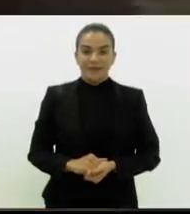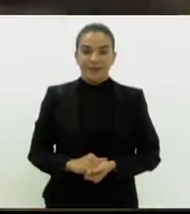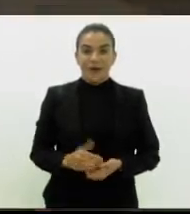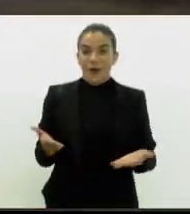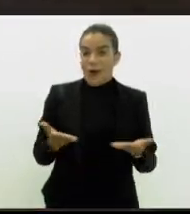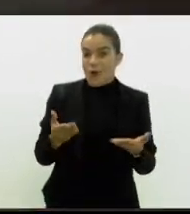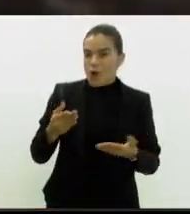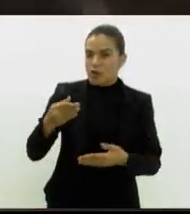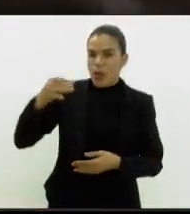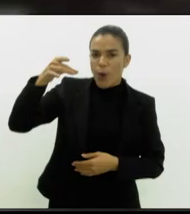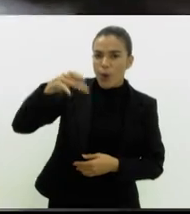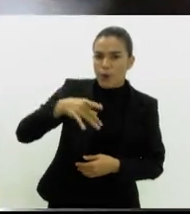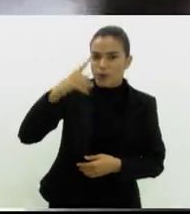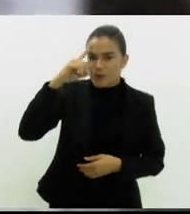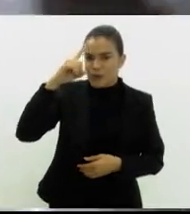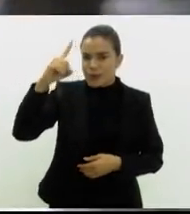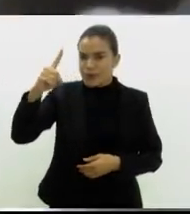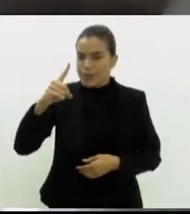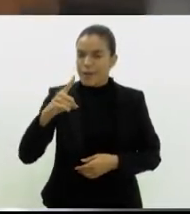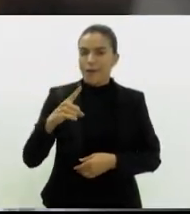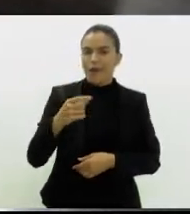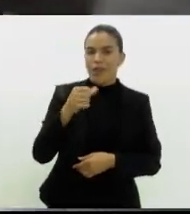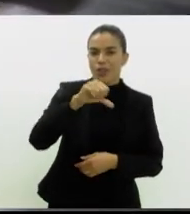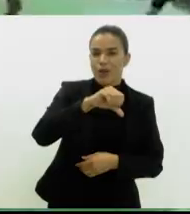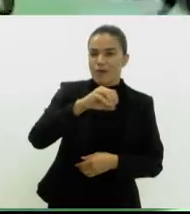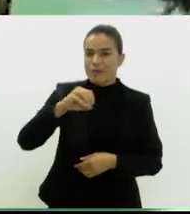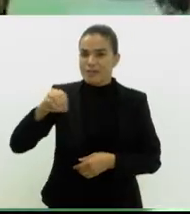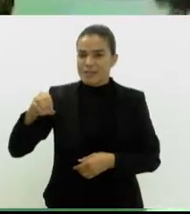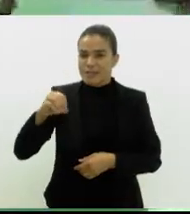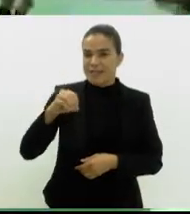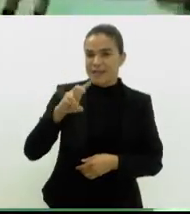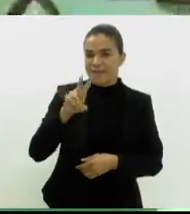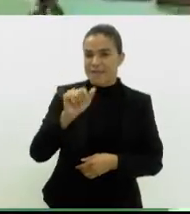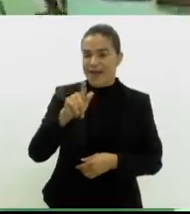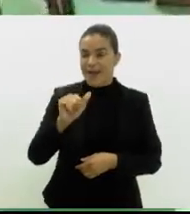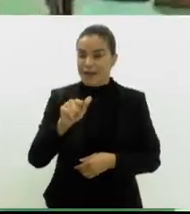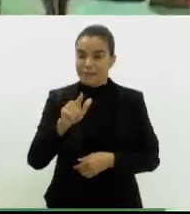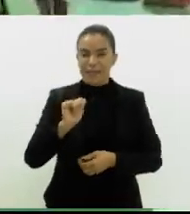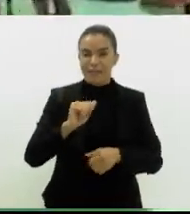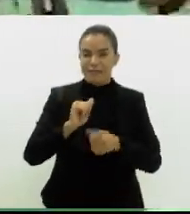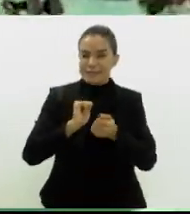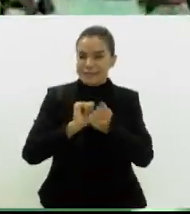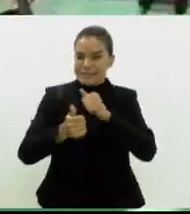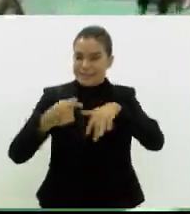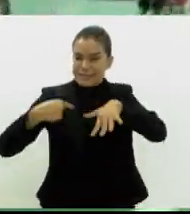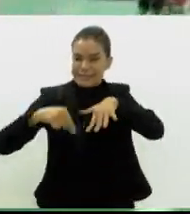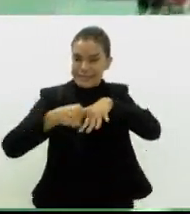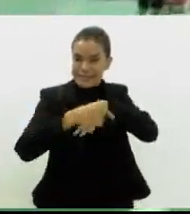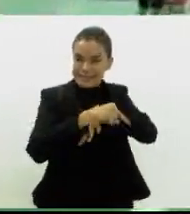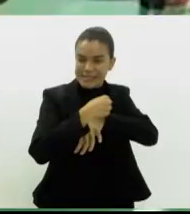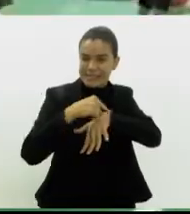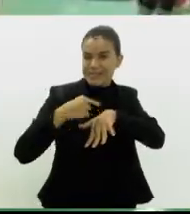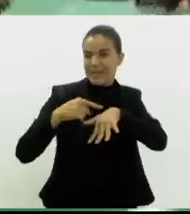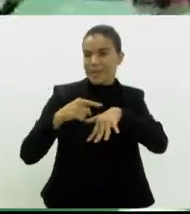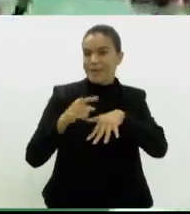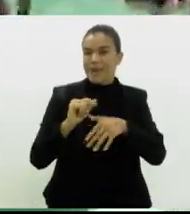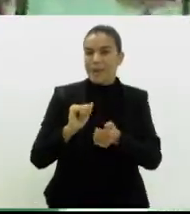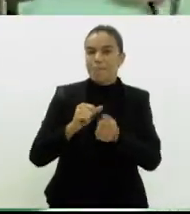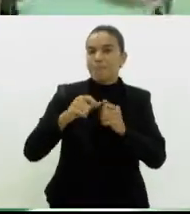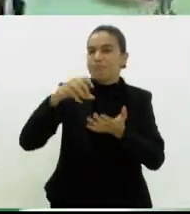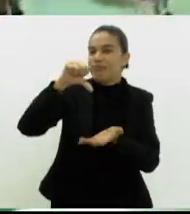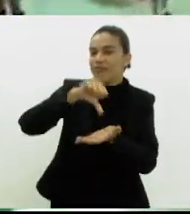Hoje é o último dia para concorrer a uma das 900 vagas gratuitas para atividades esportivas na Vila Olímpica Doutor Sócrates